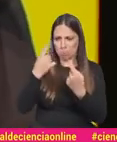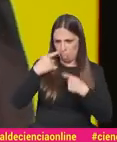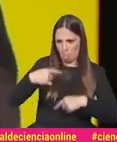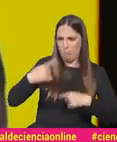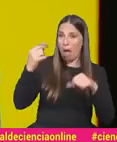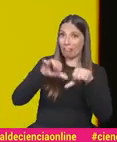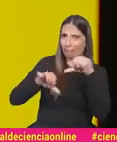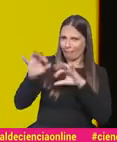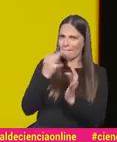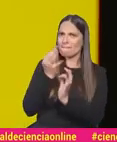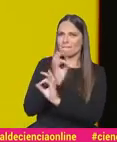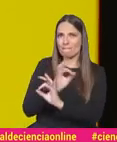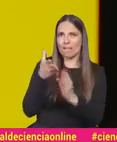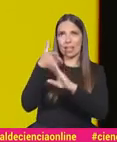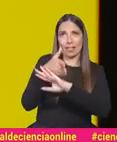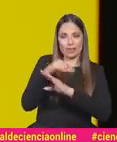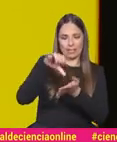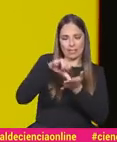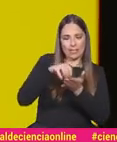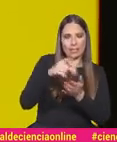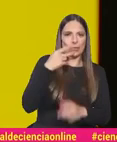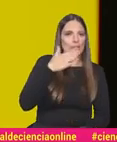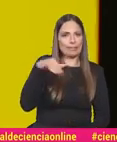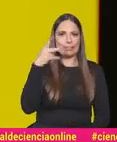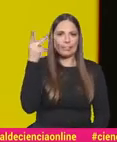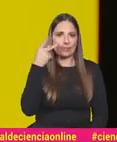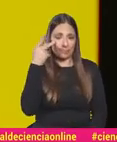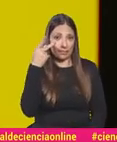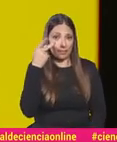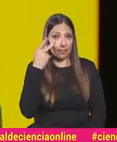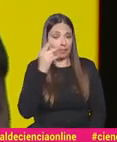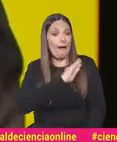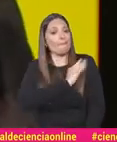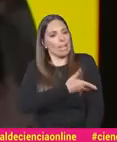Química que aqui estivemos, através do Centro de Ciência Viva de... De Aveiro. Aveiro.